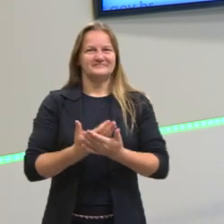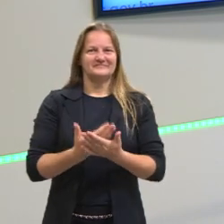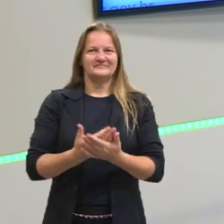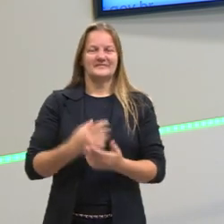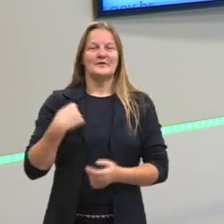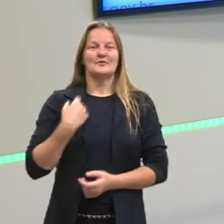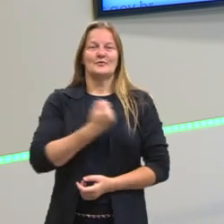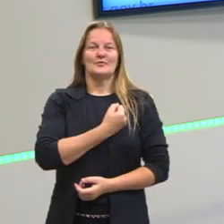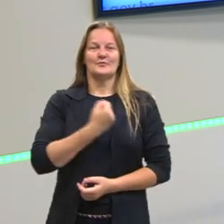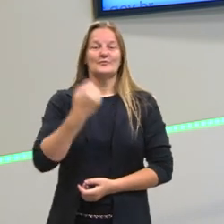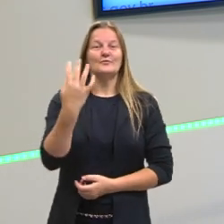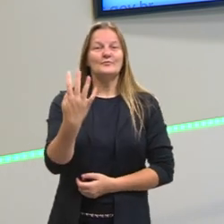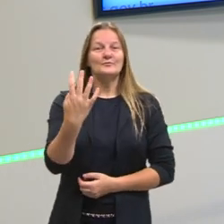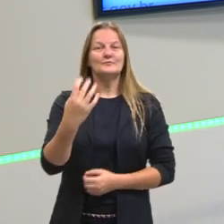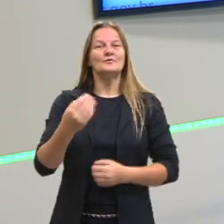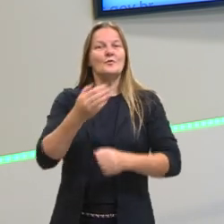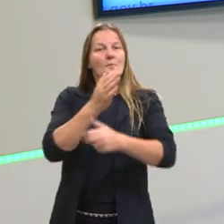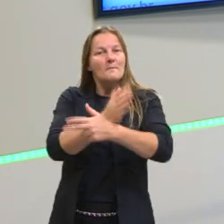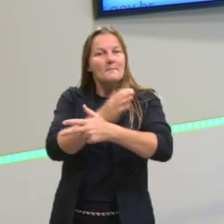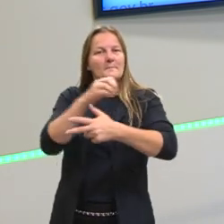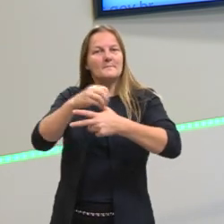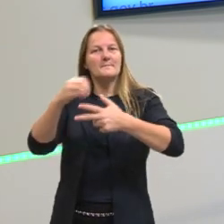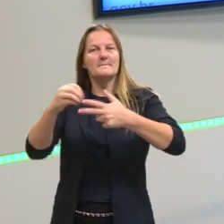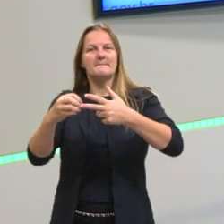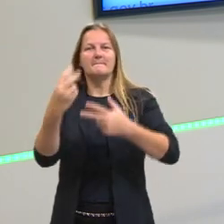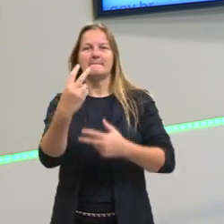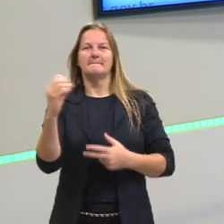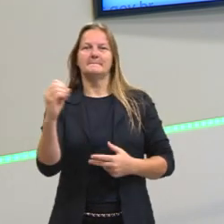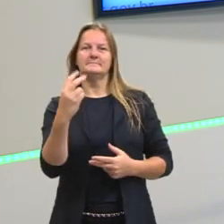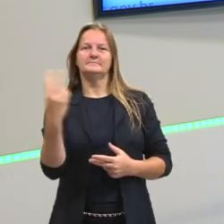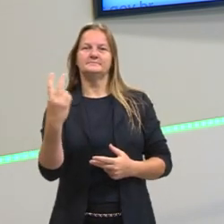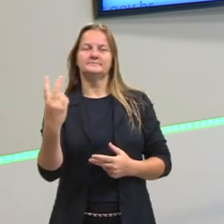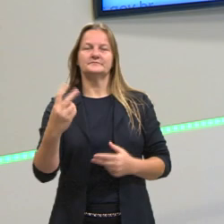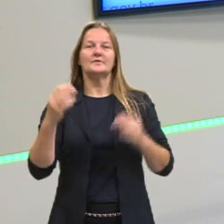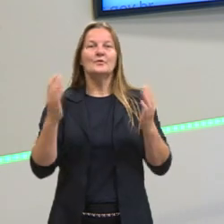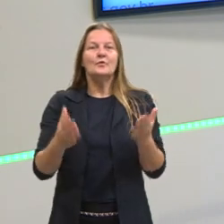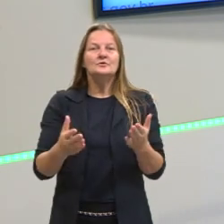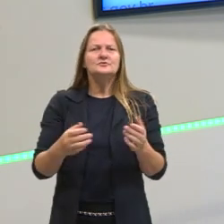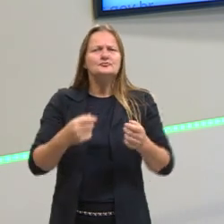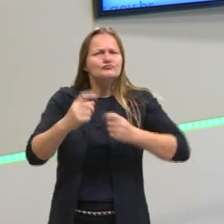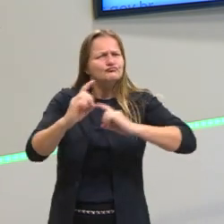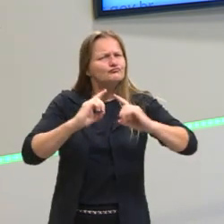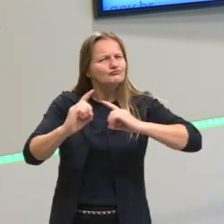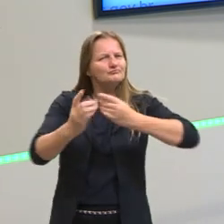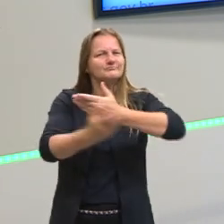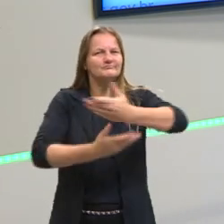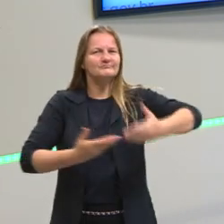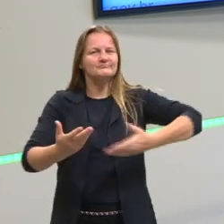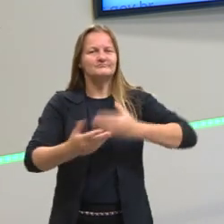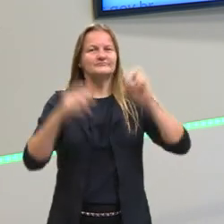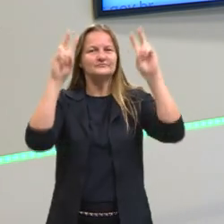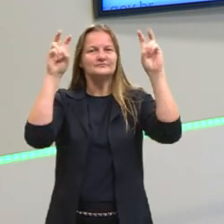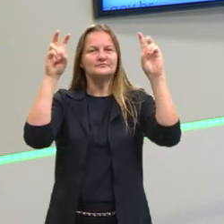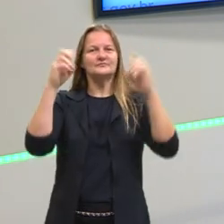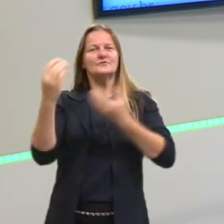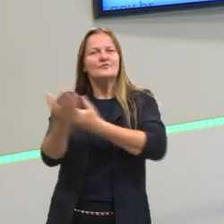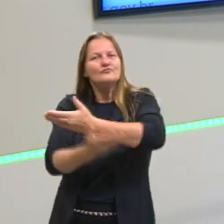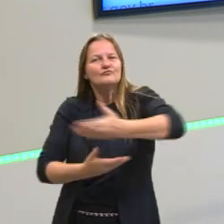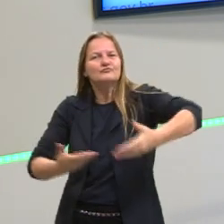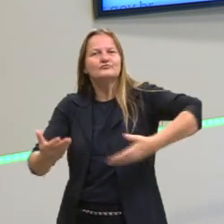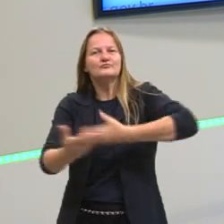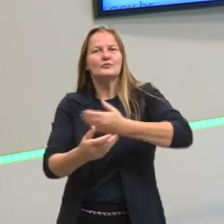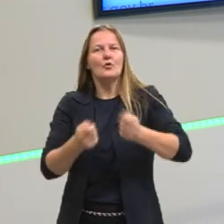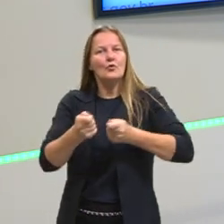nossa aula de número 4 do pré-ENEM 2022 e hoje vamos discutir sobre socialização e